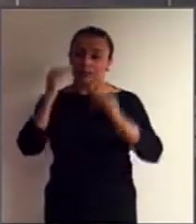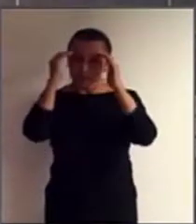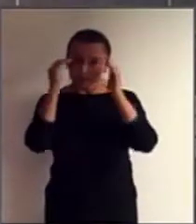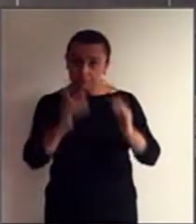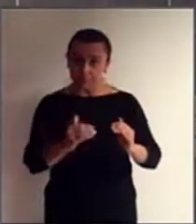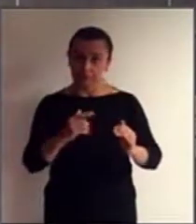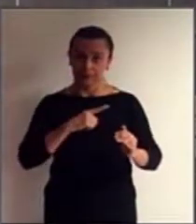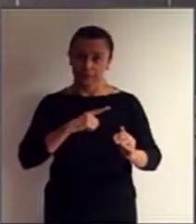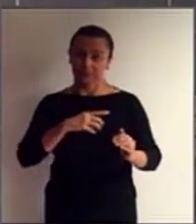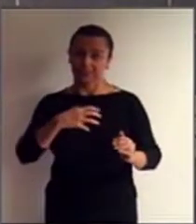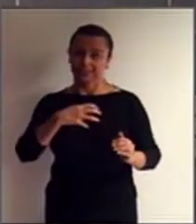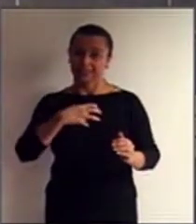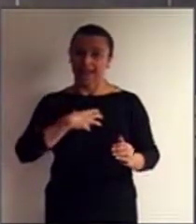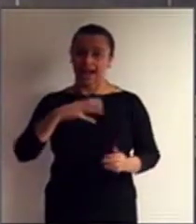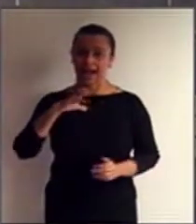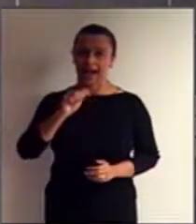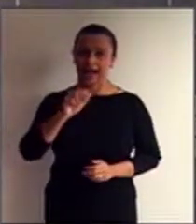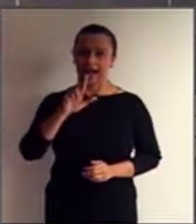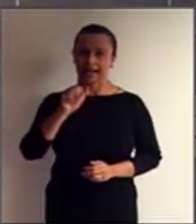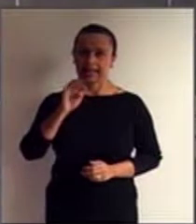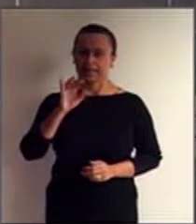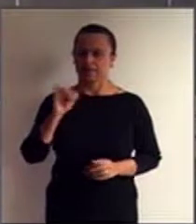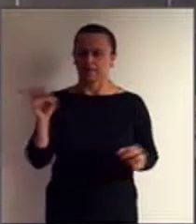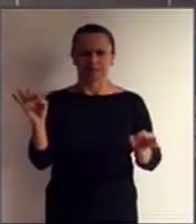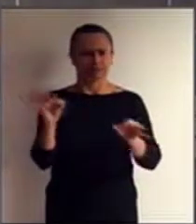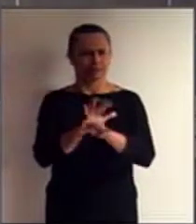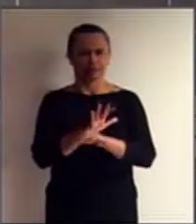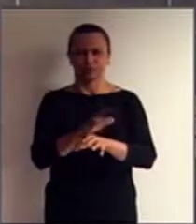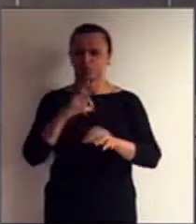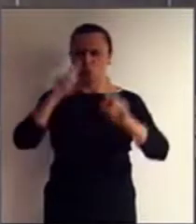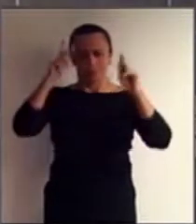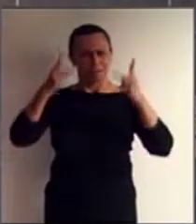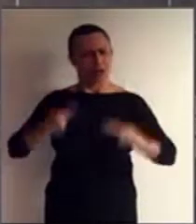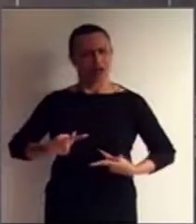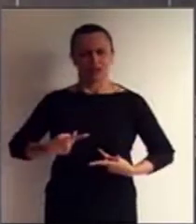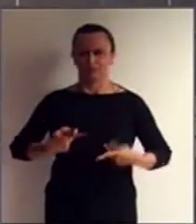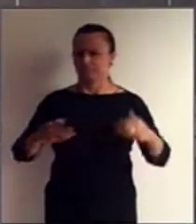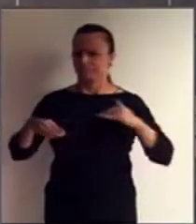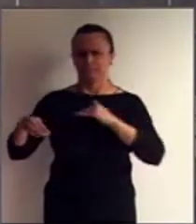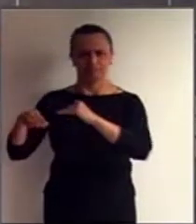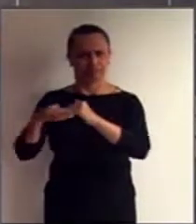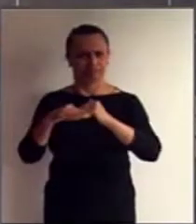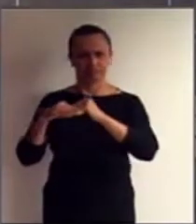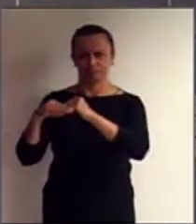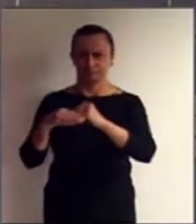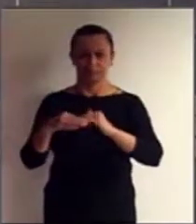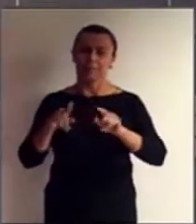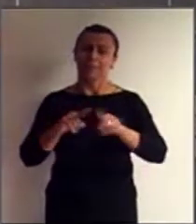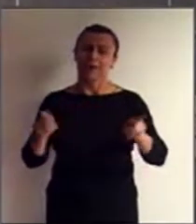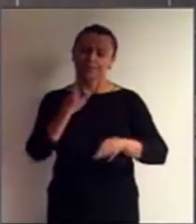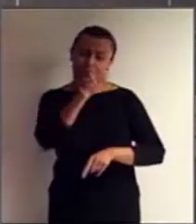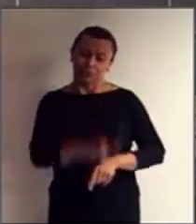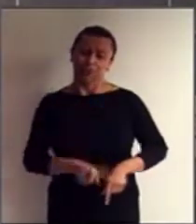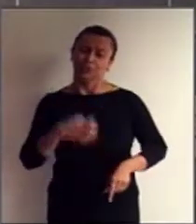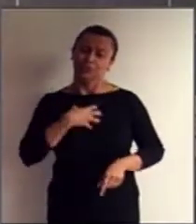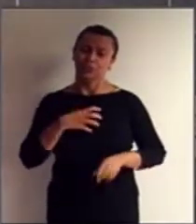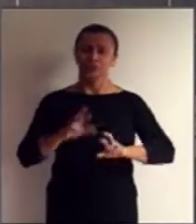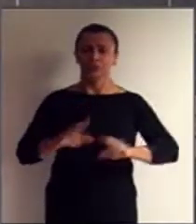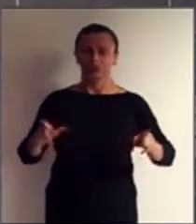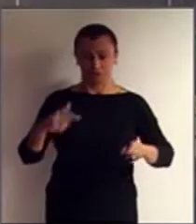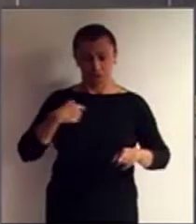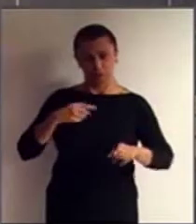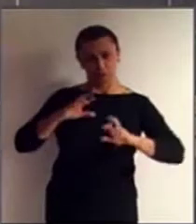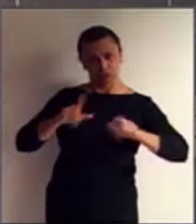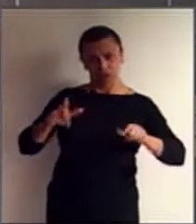caráter intrínseco da humanidade que é ser diferente. Somos